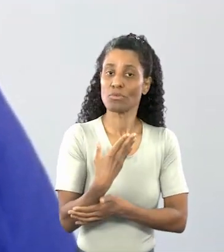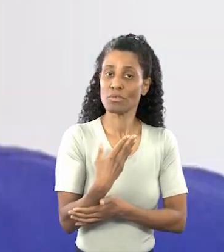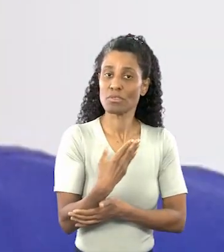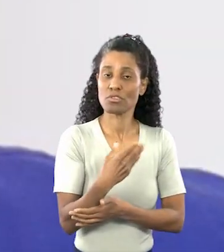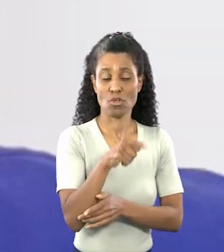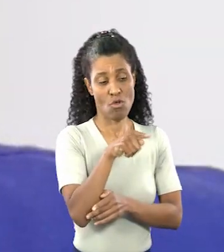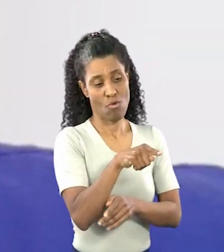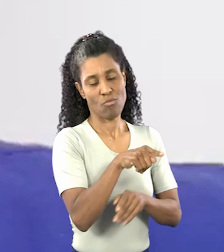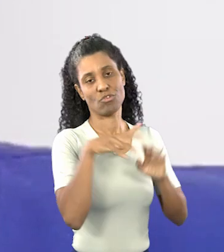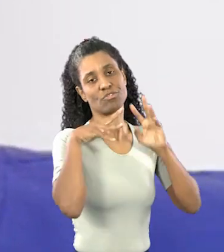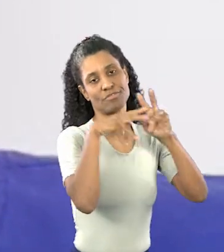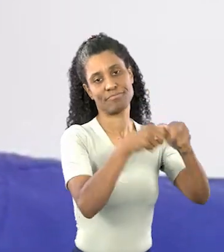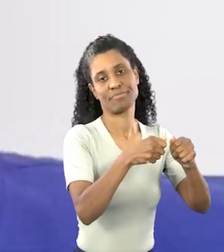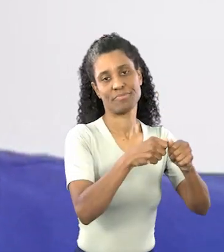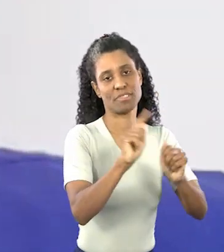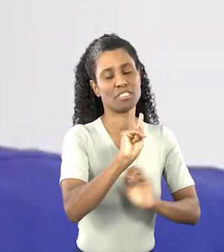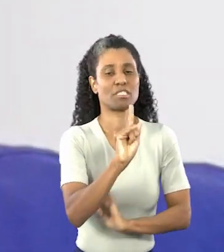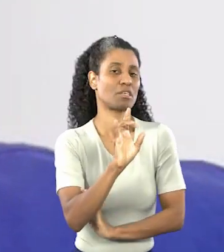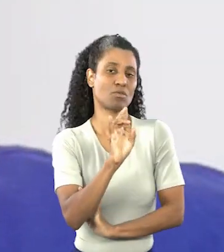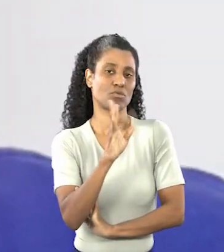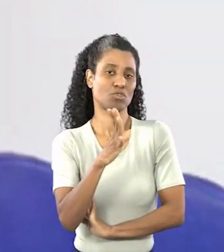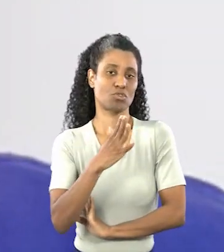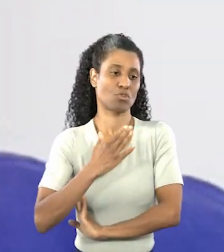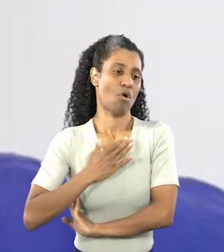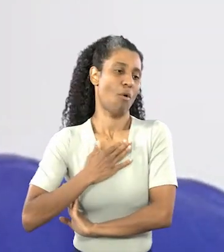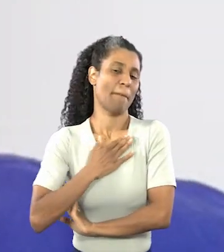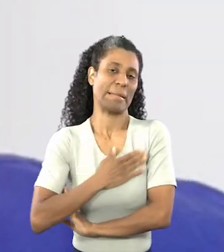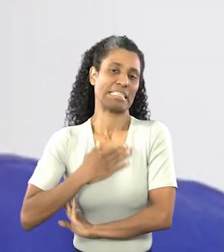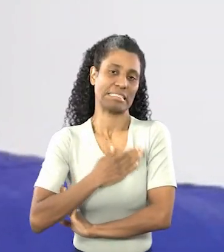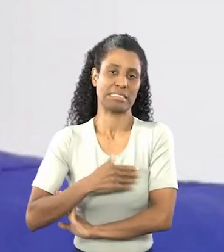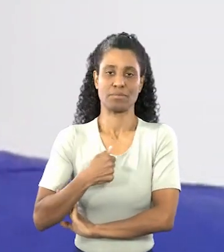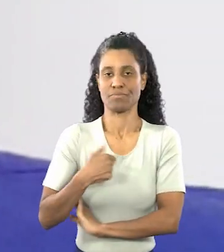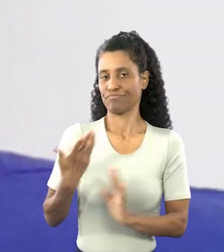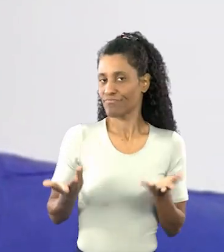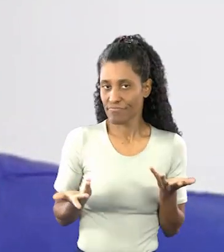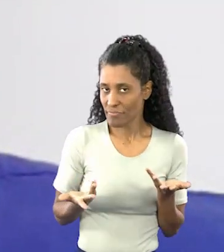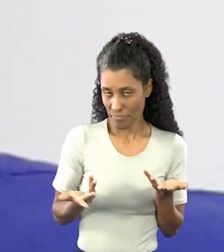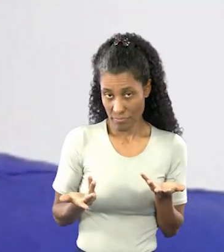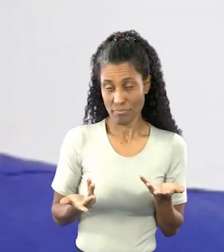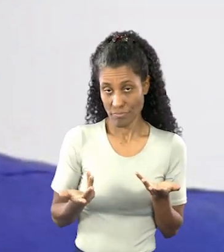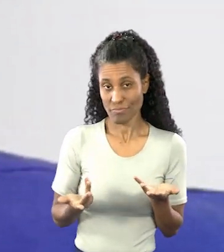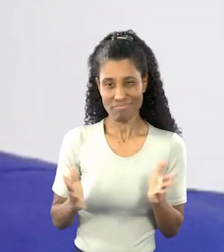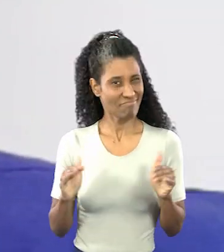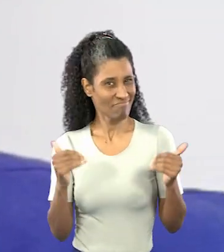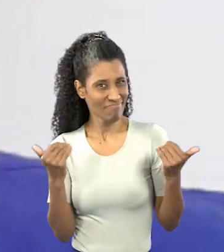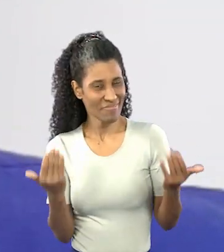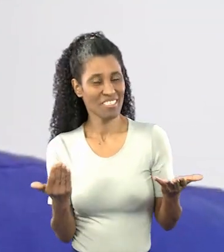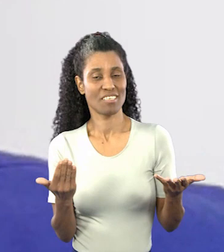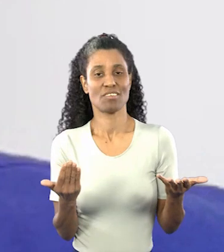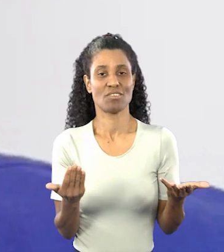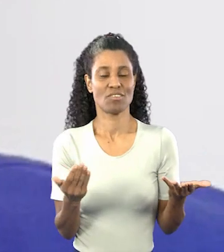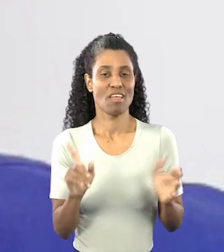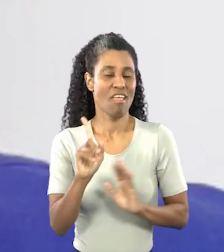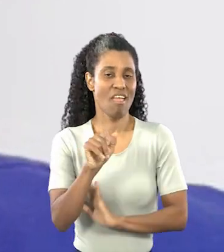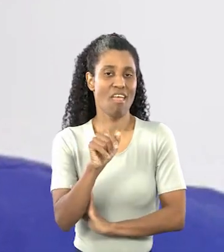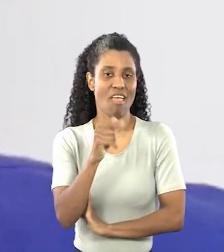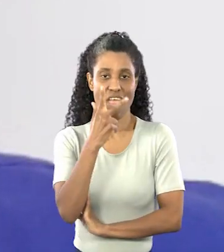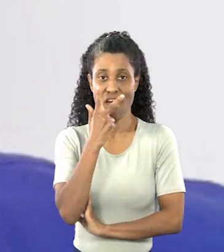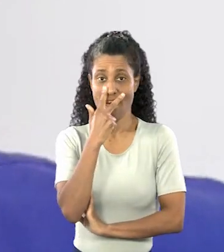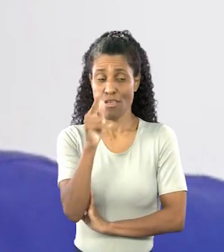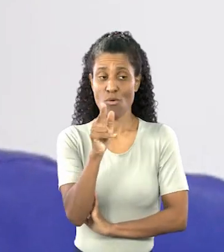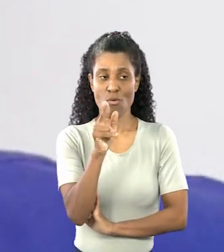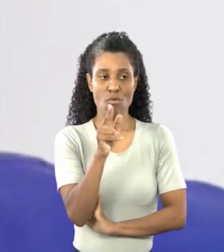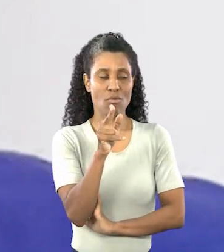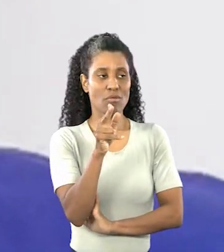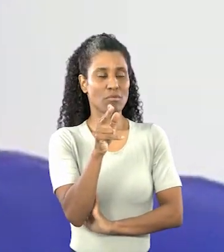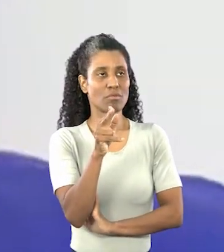para eles também, né? Não só o nosso prazer, na verdade. Então, seria como